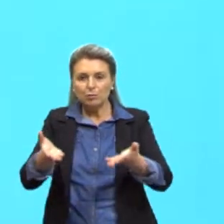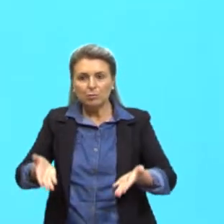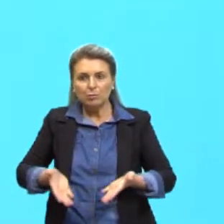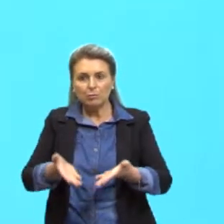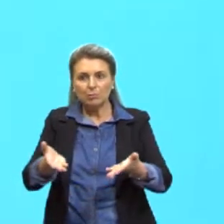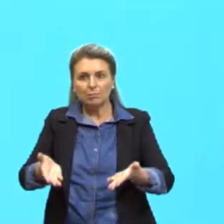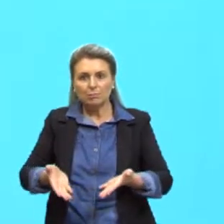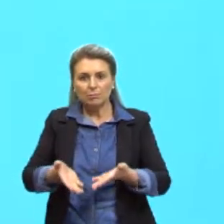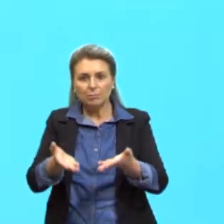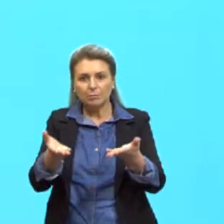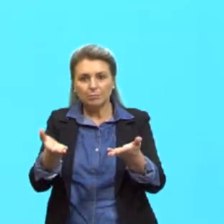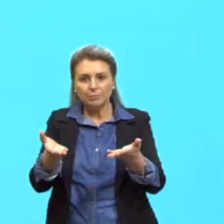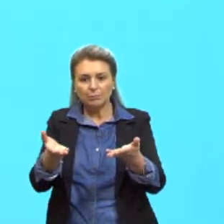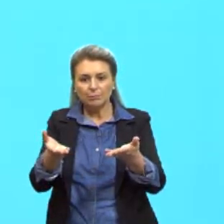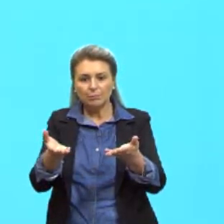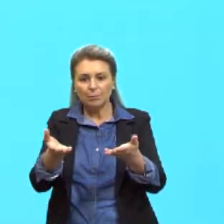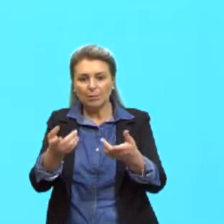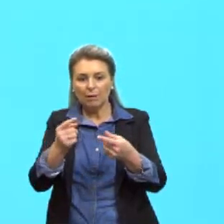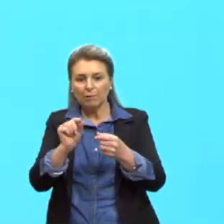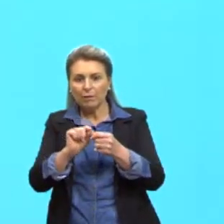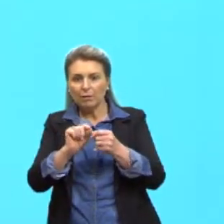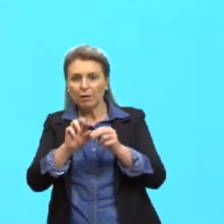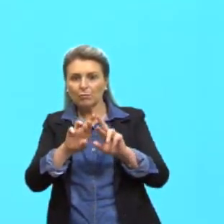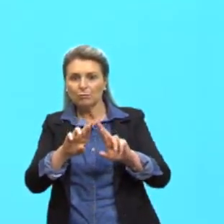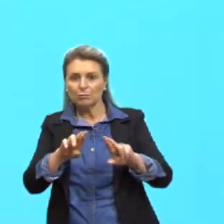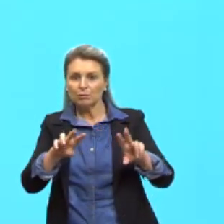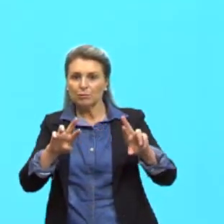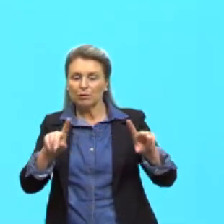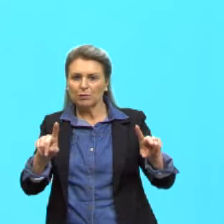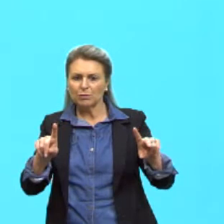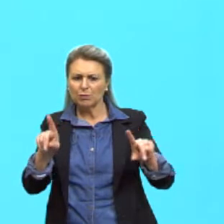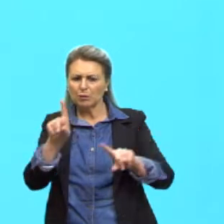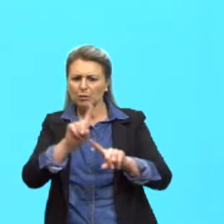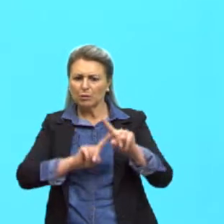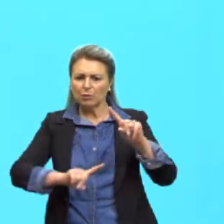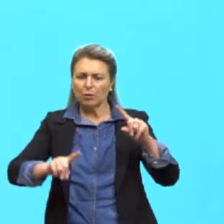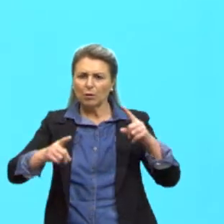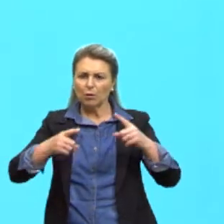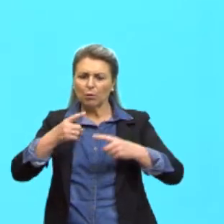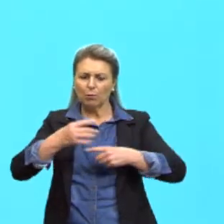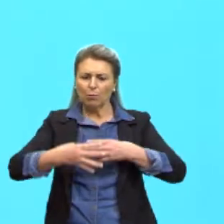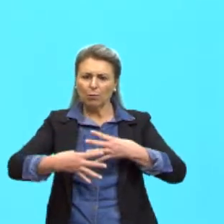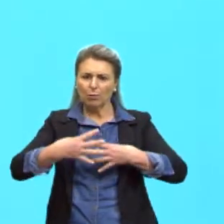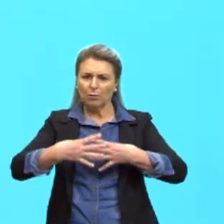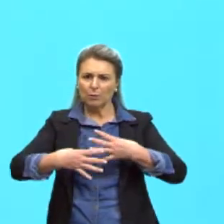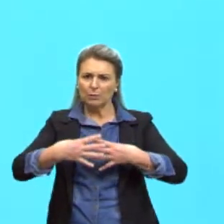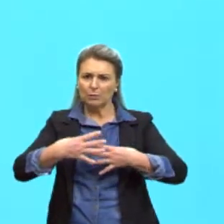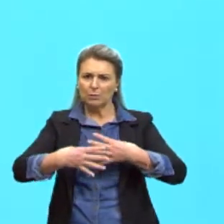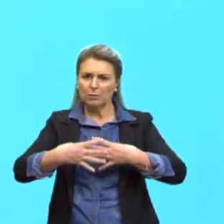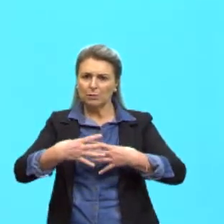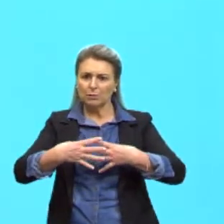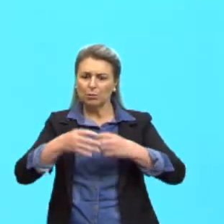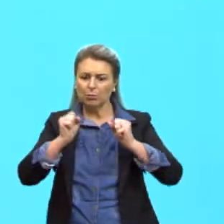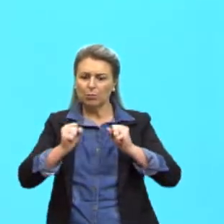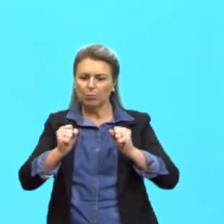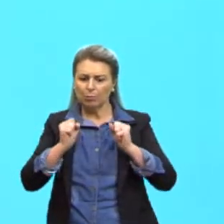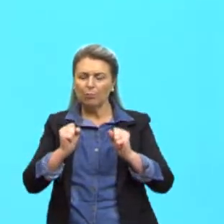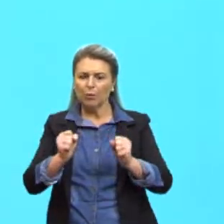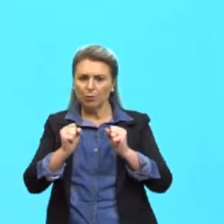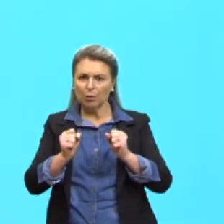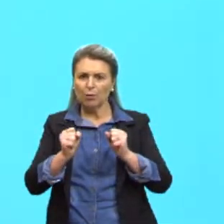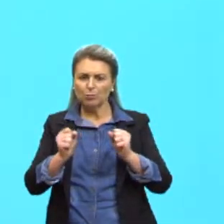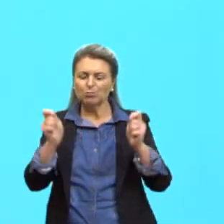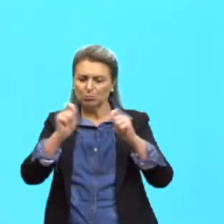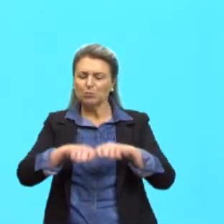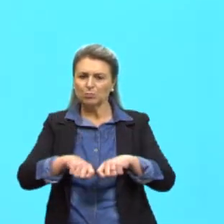para se diferenciar em algum tecido, tá? E aí, nós temos, sim, a possibilidade de